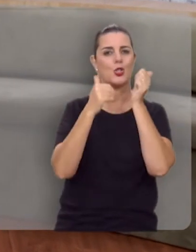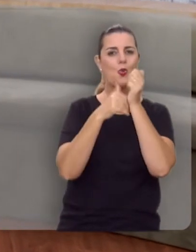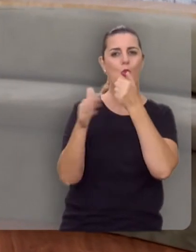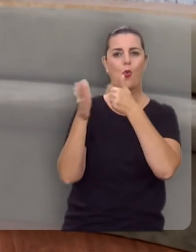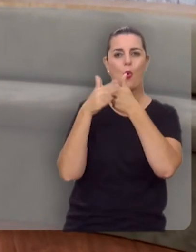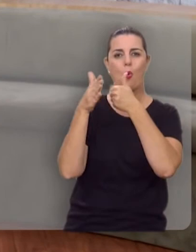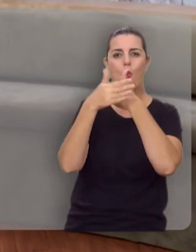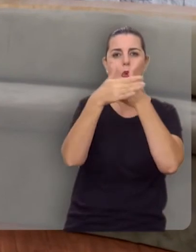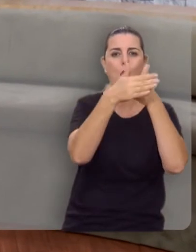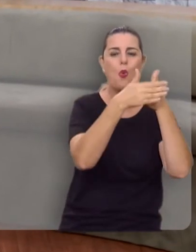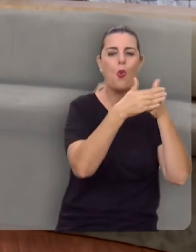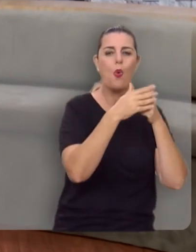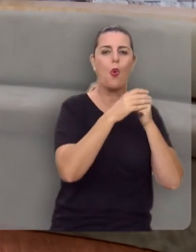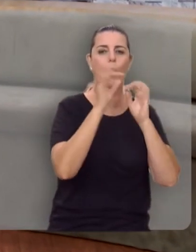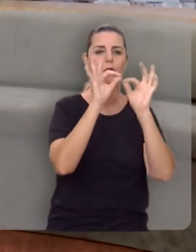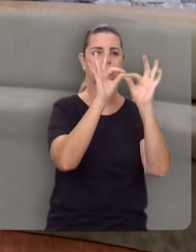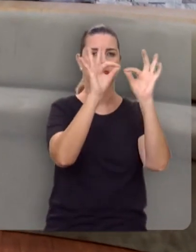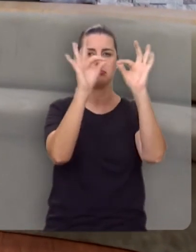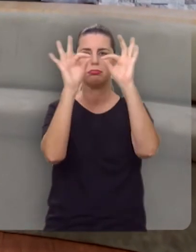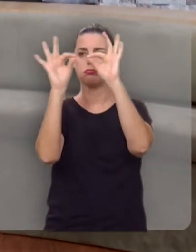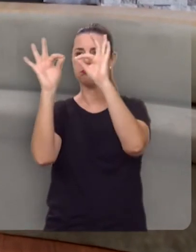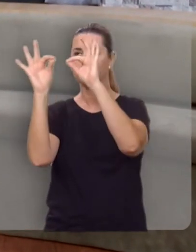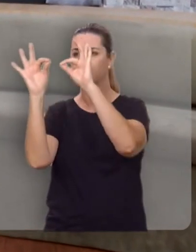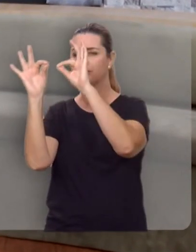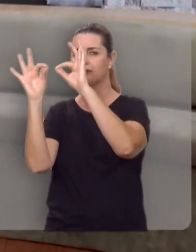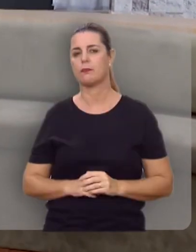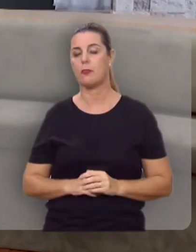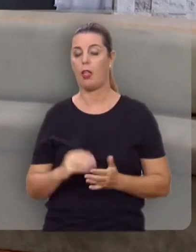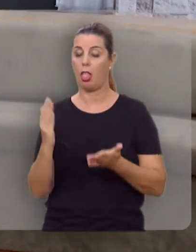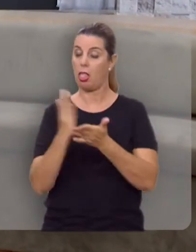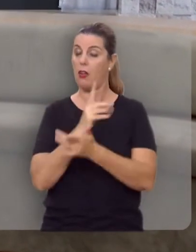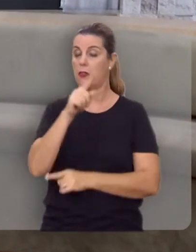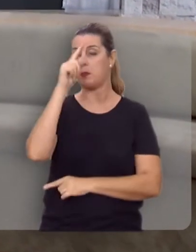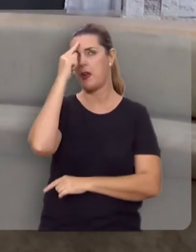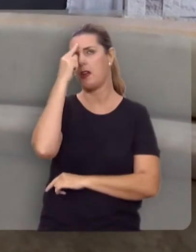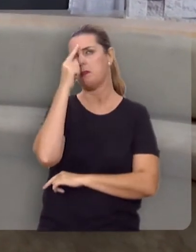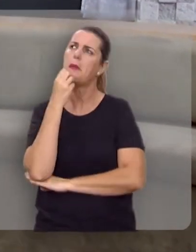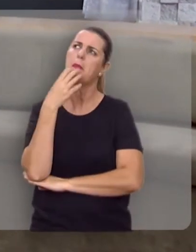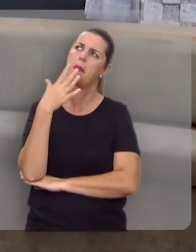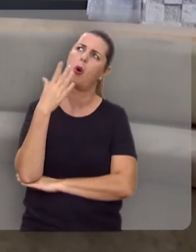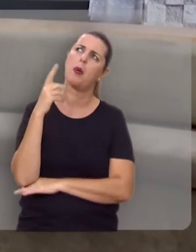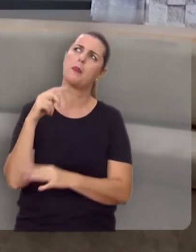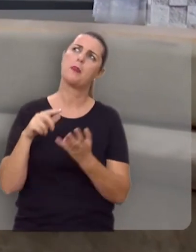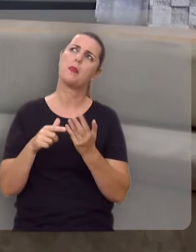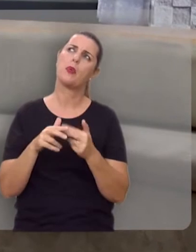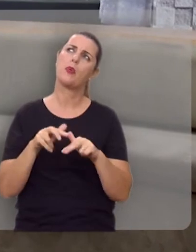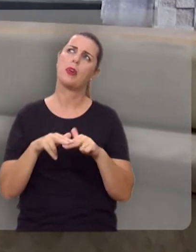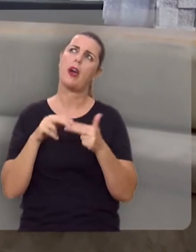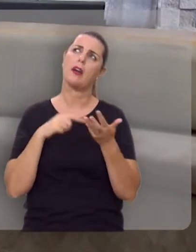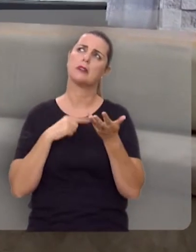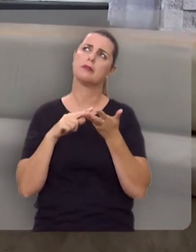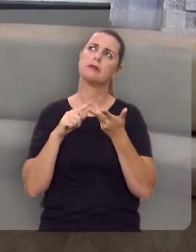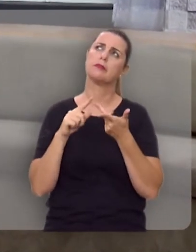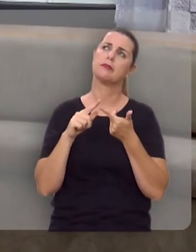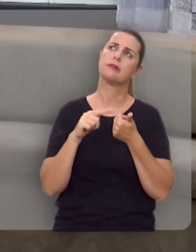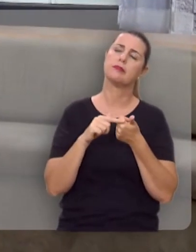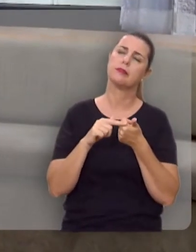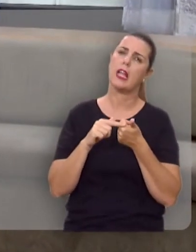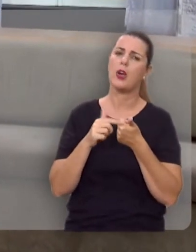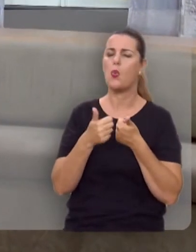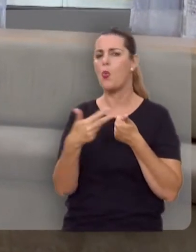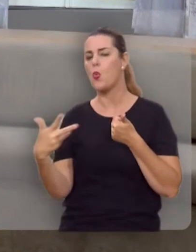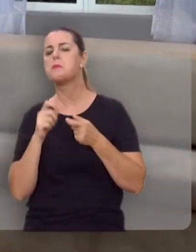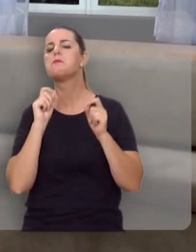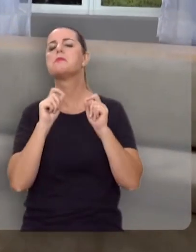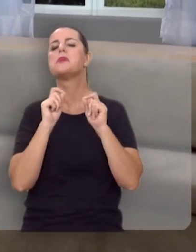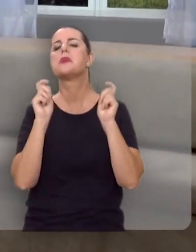proclamado dos eirados, a plena luz do sol. Talvez você pergunte, bom, por esses quesitos e por esses